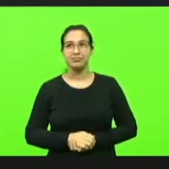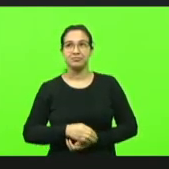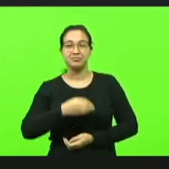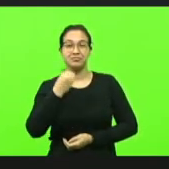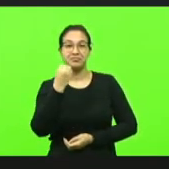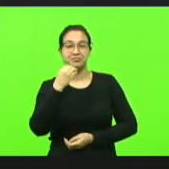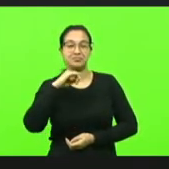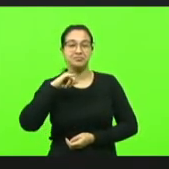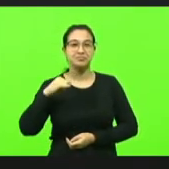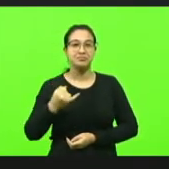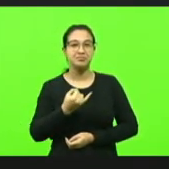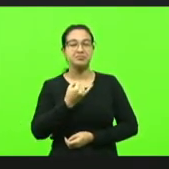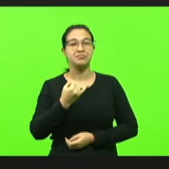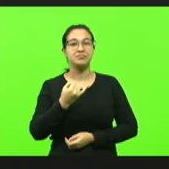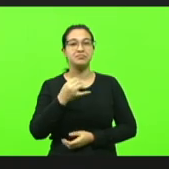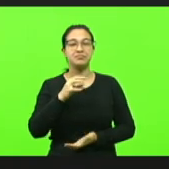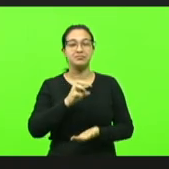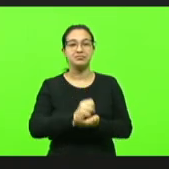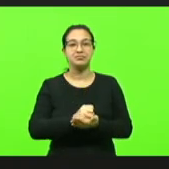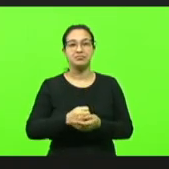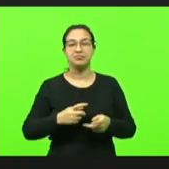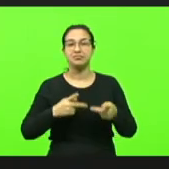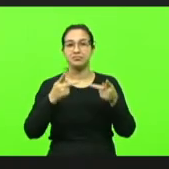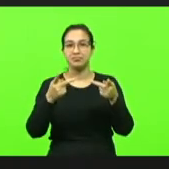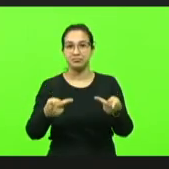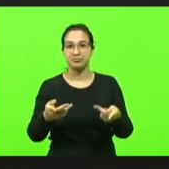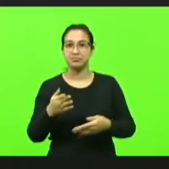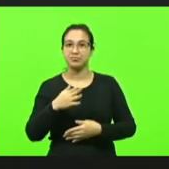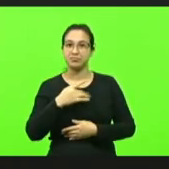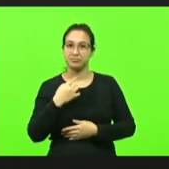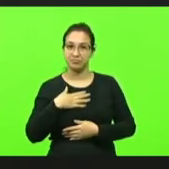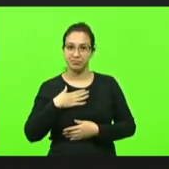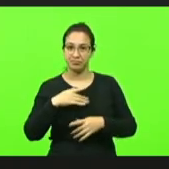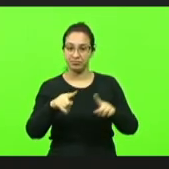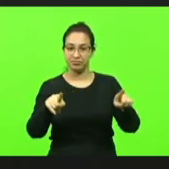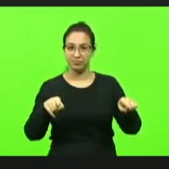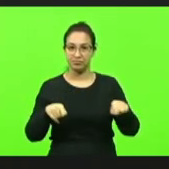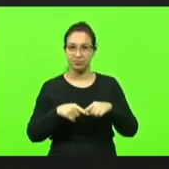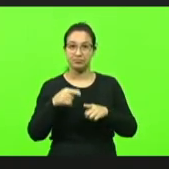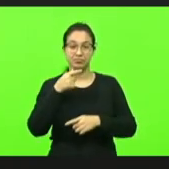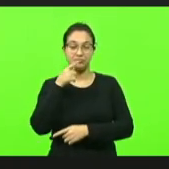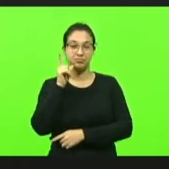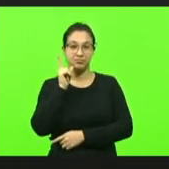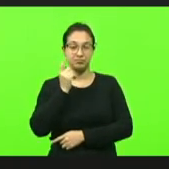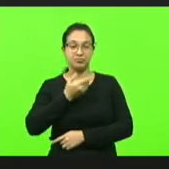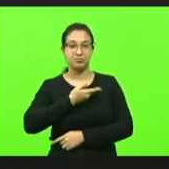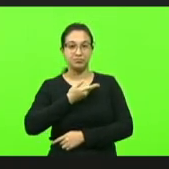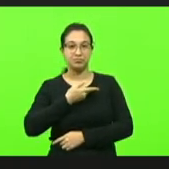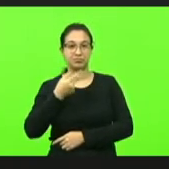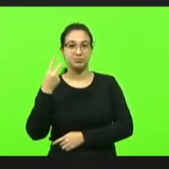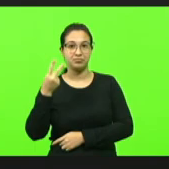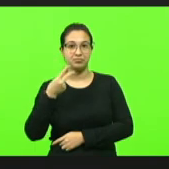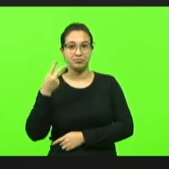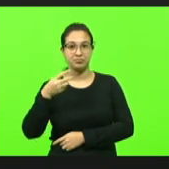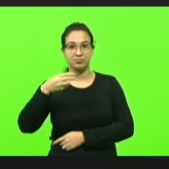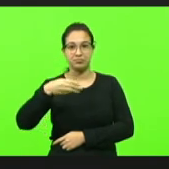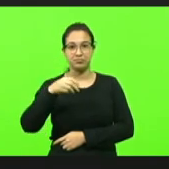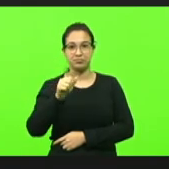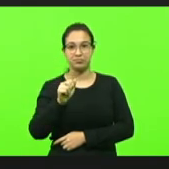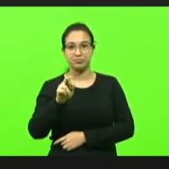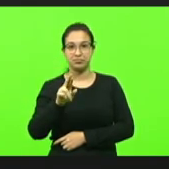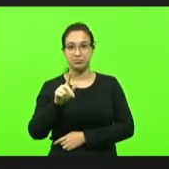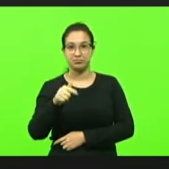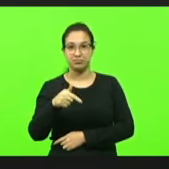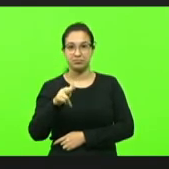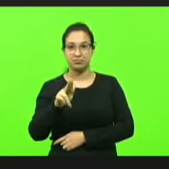registrar a visita em nosso gabinete no dia de ontem do amigo vereador Marquinhos Cortes presidente